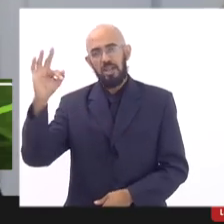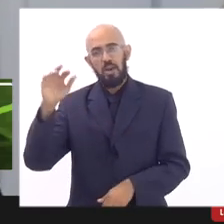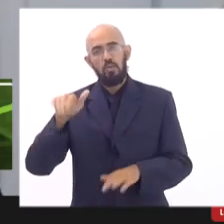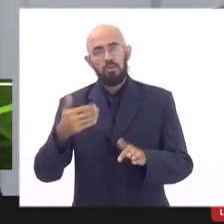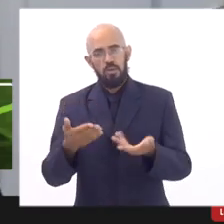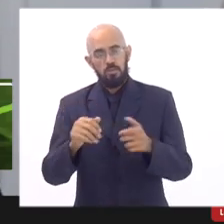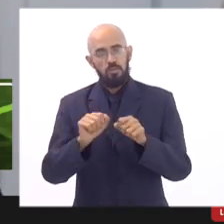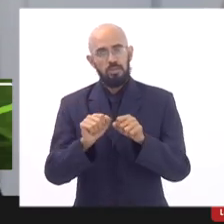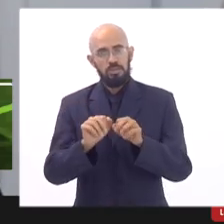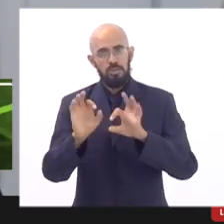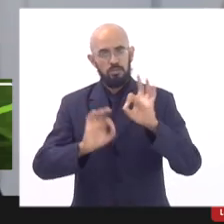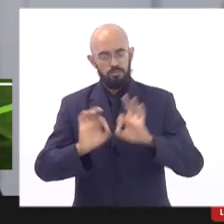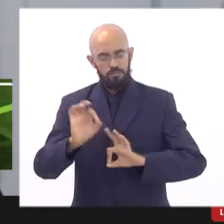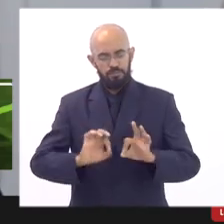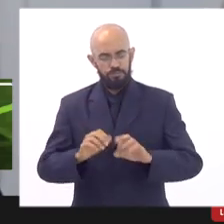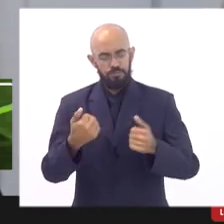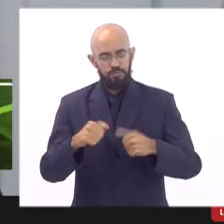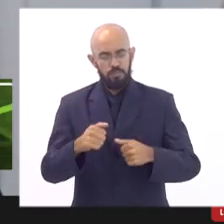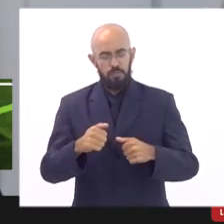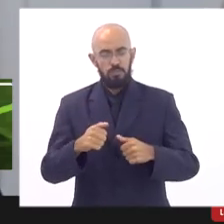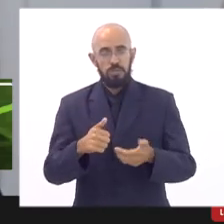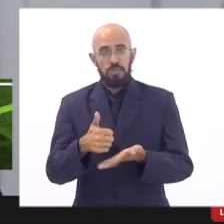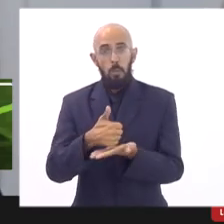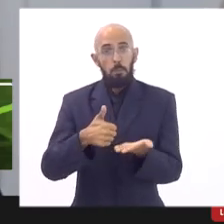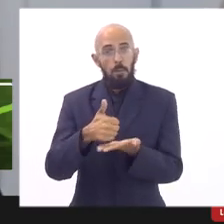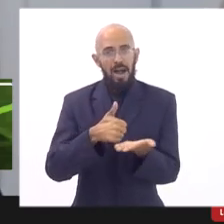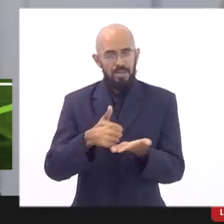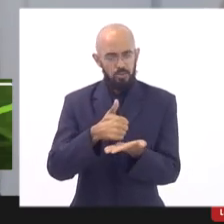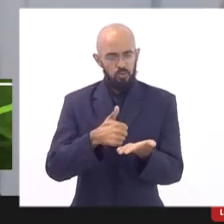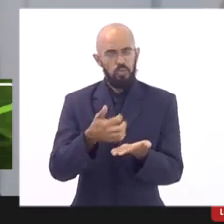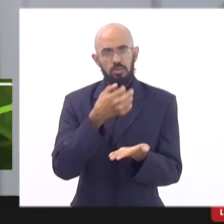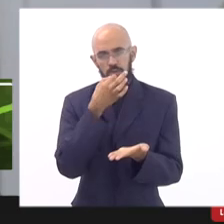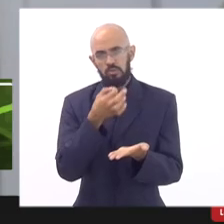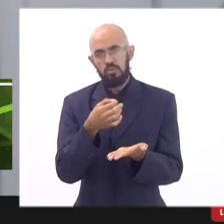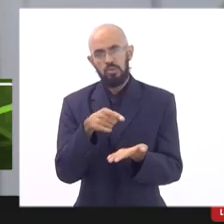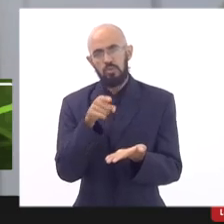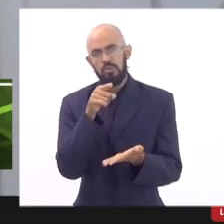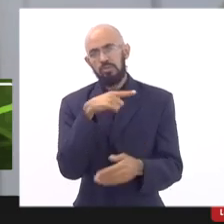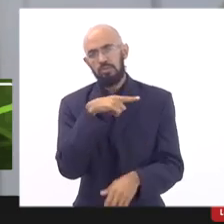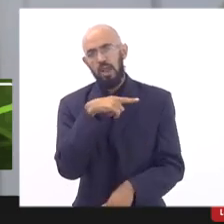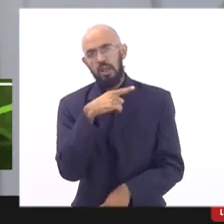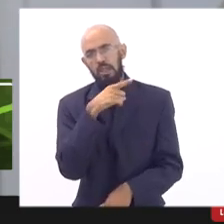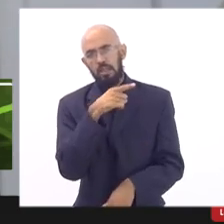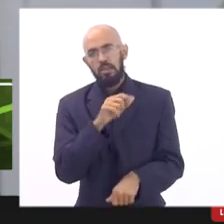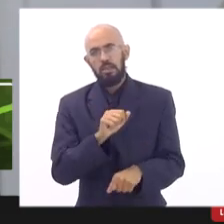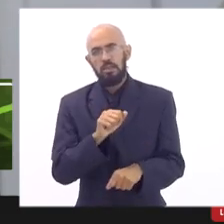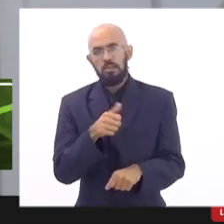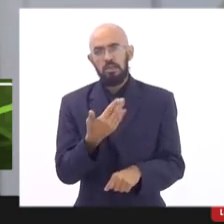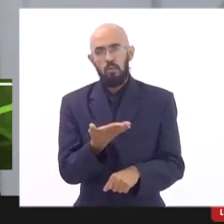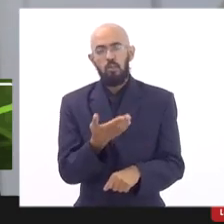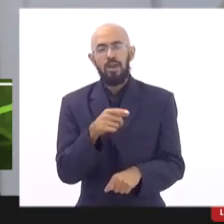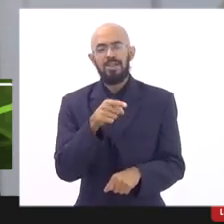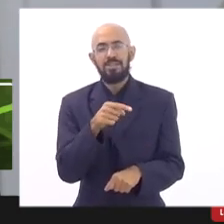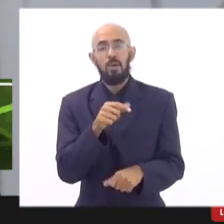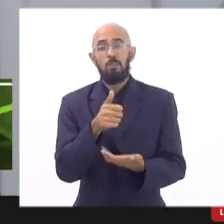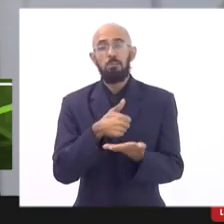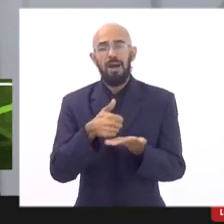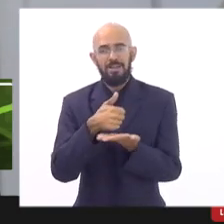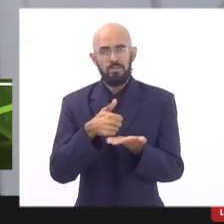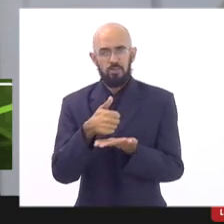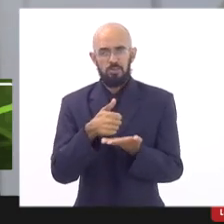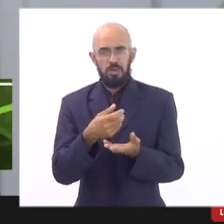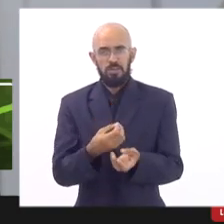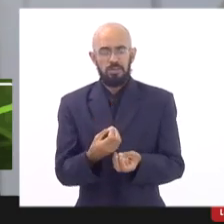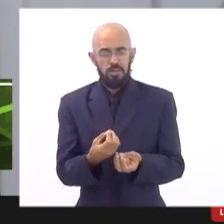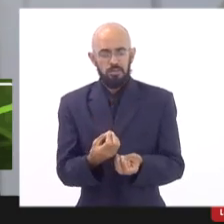de cardápio a gente tem que atender minimamente todas as recomendações ali então essa quantidade ela é mínima para que seja atendido